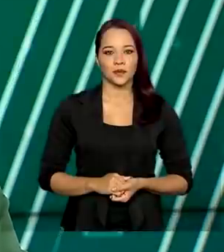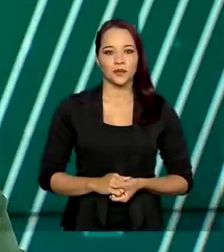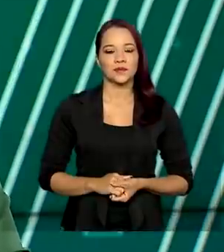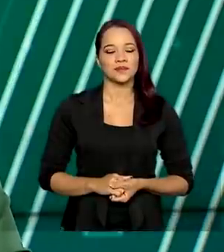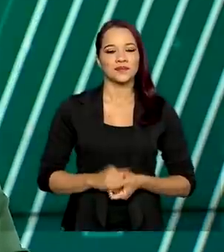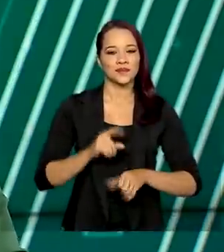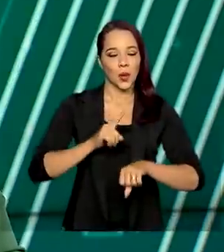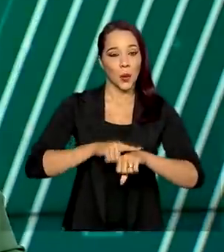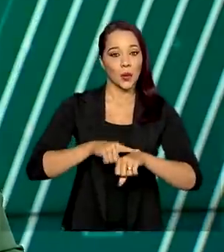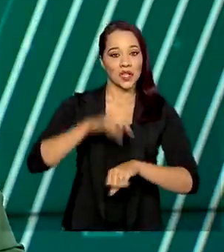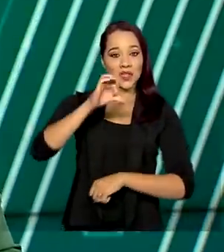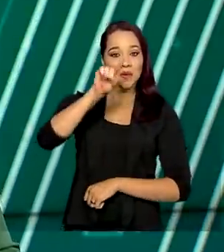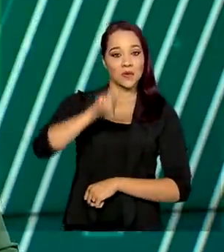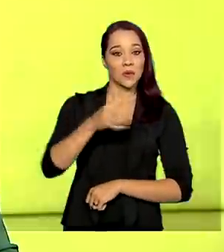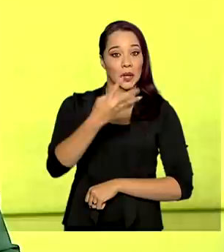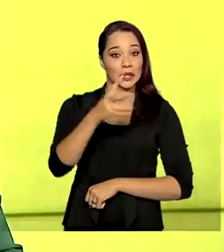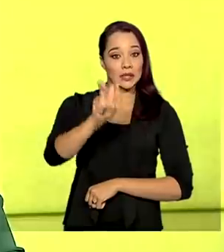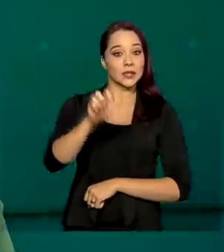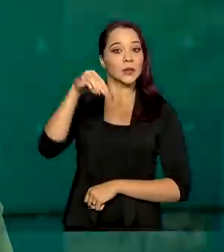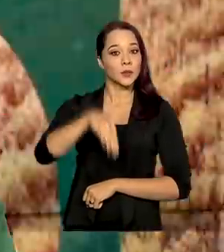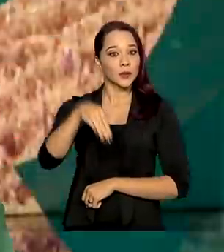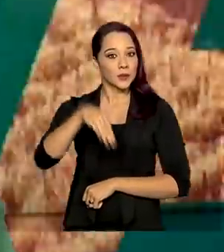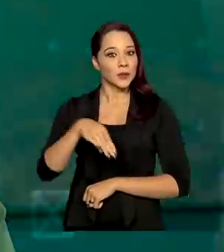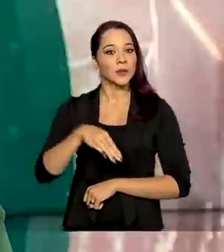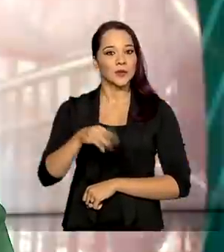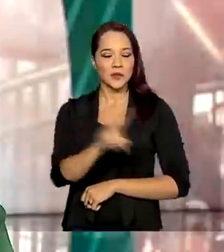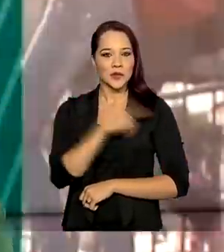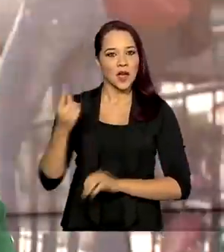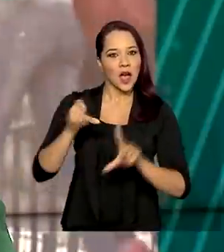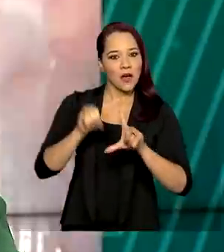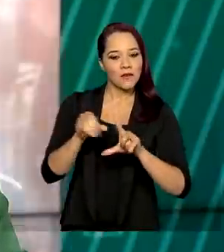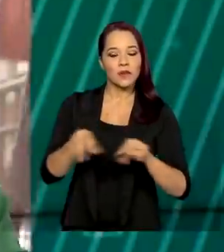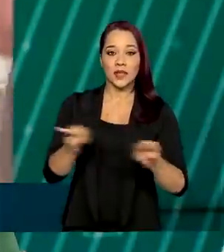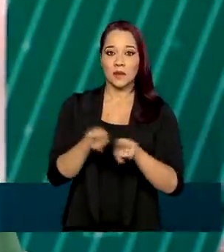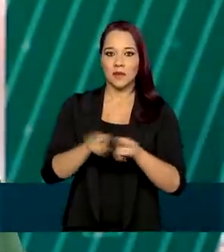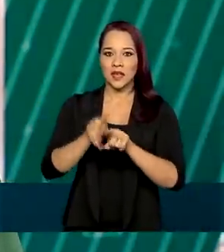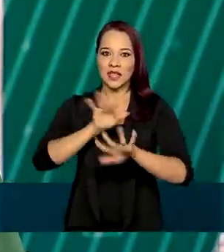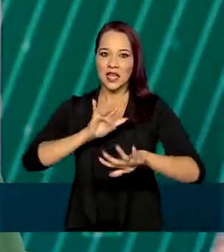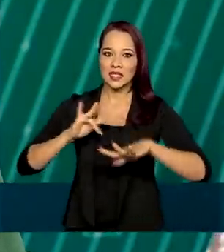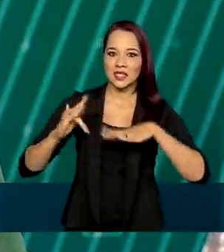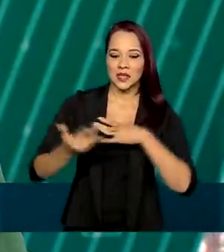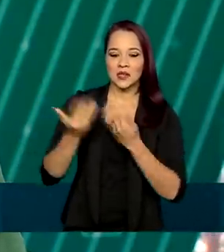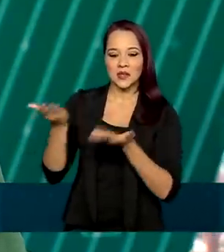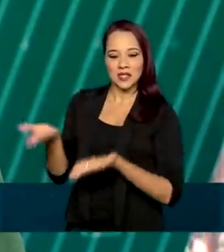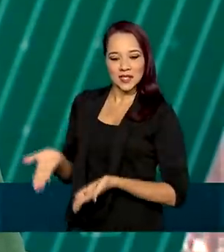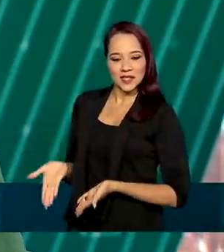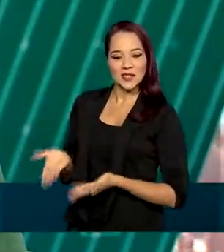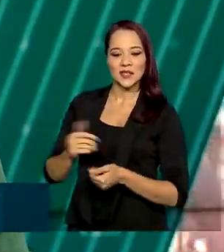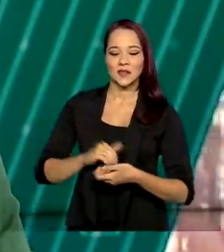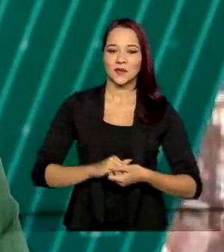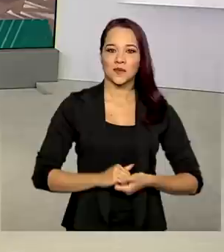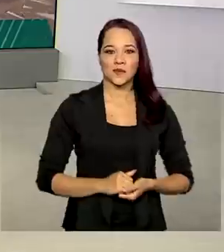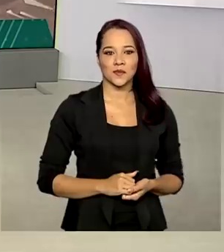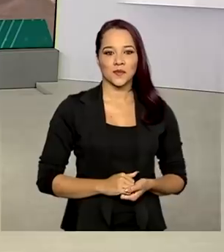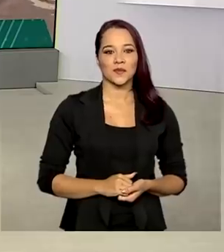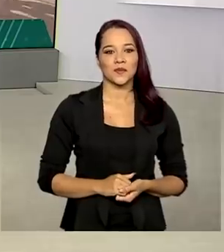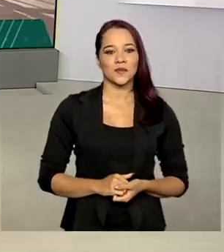São 9 horas e 45 minutos. Nós estamos ao vivo também pelas redes sociais.